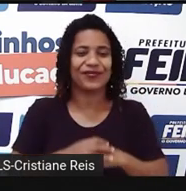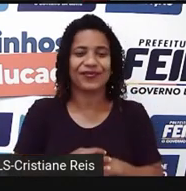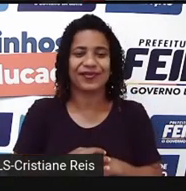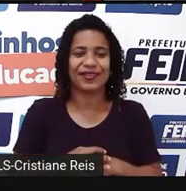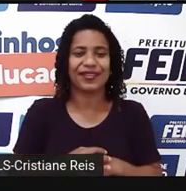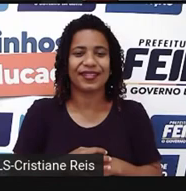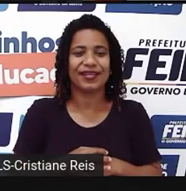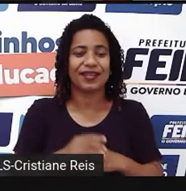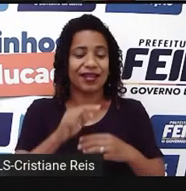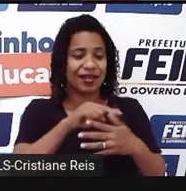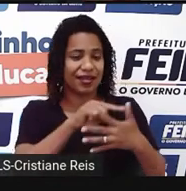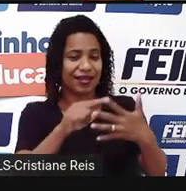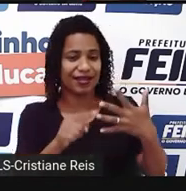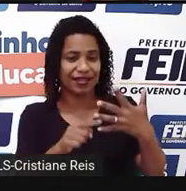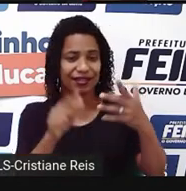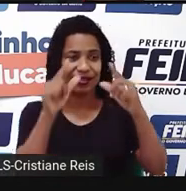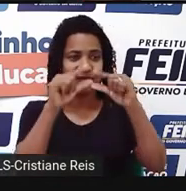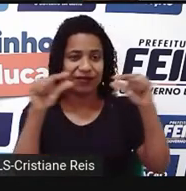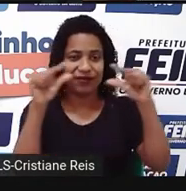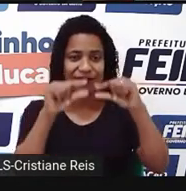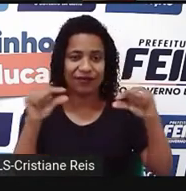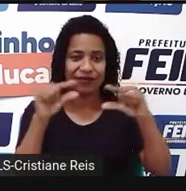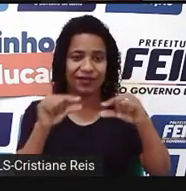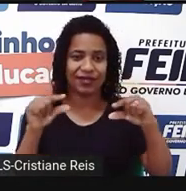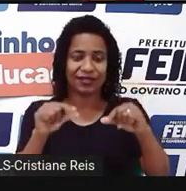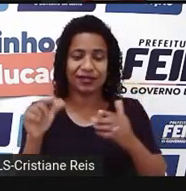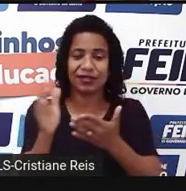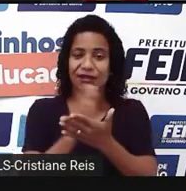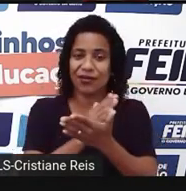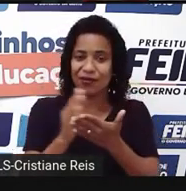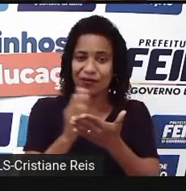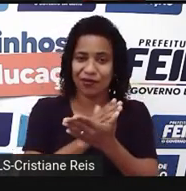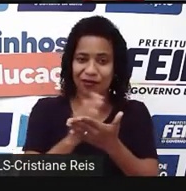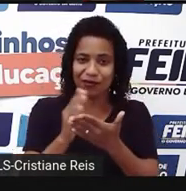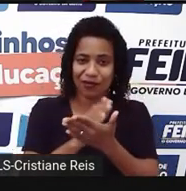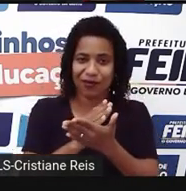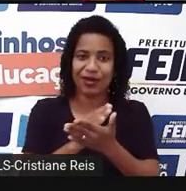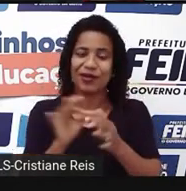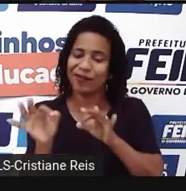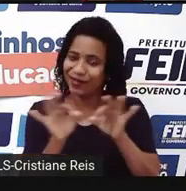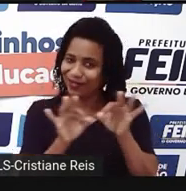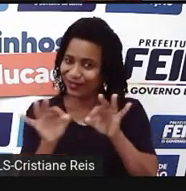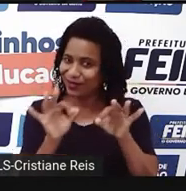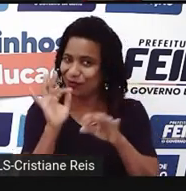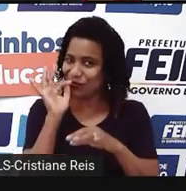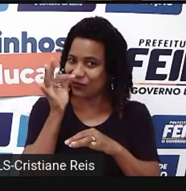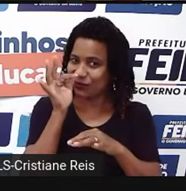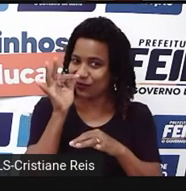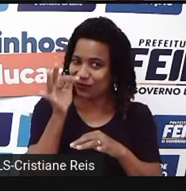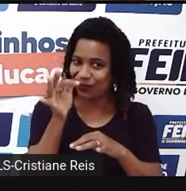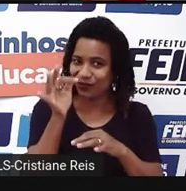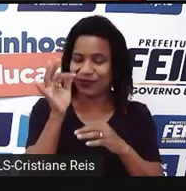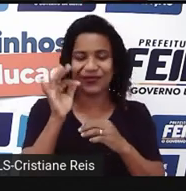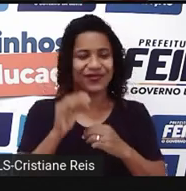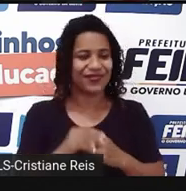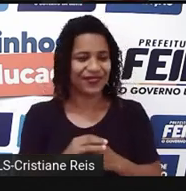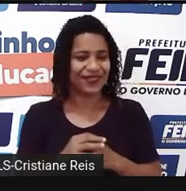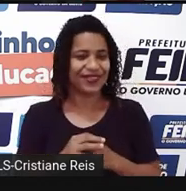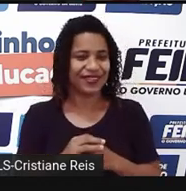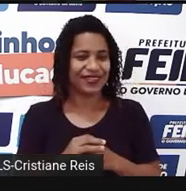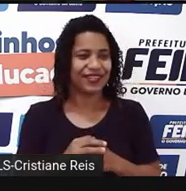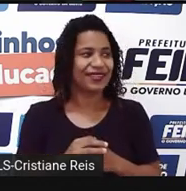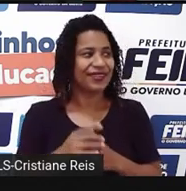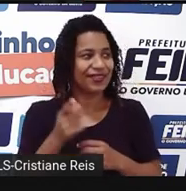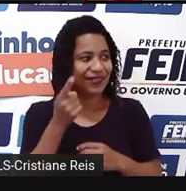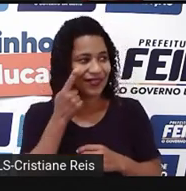algumas frases para vocês, né? Que eu planejei um pouco o meu futuro. Look at examples. Então,